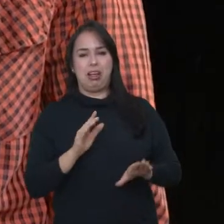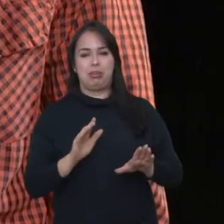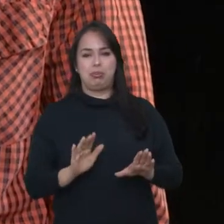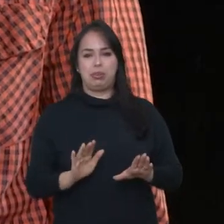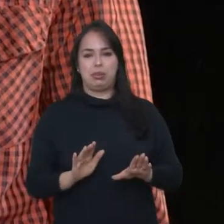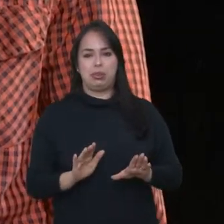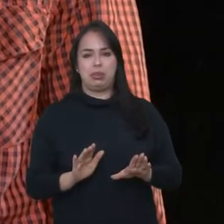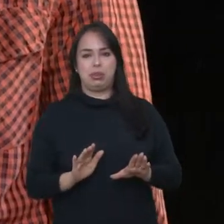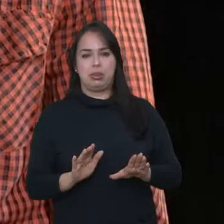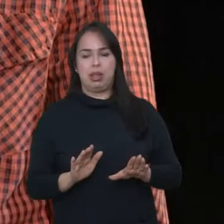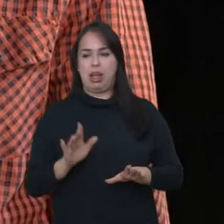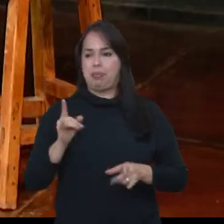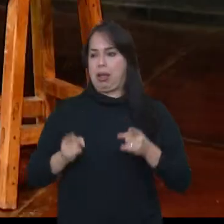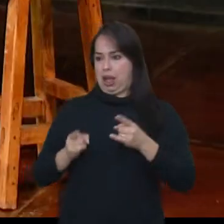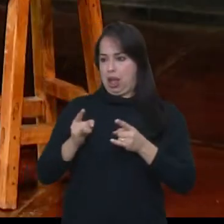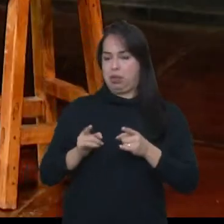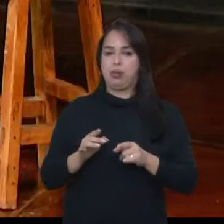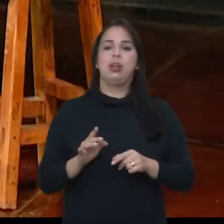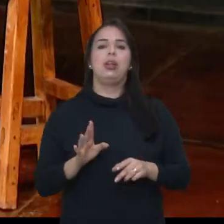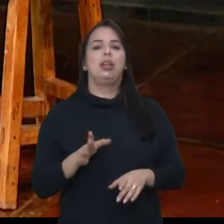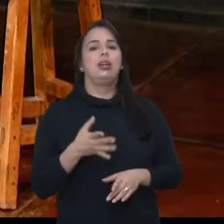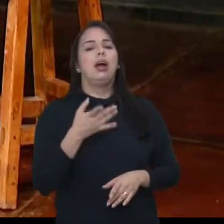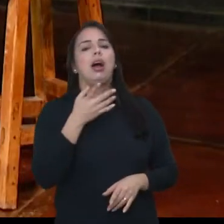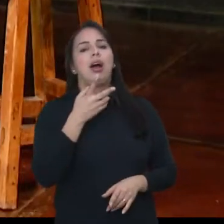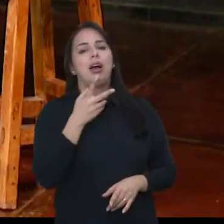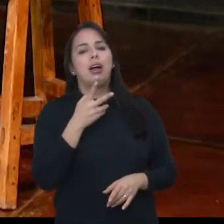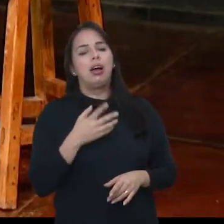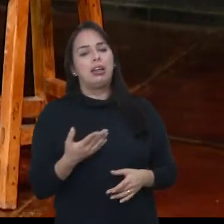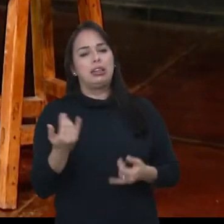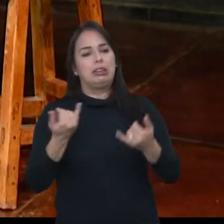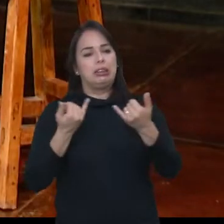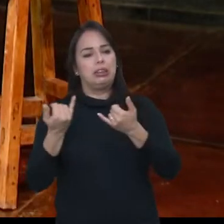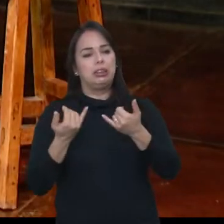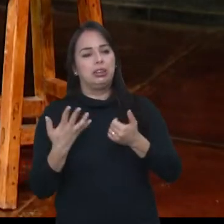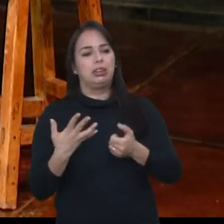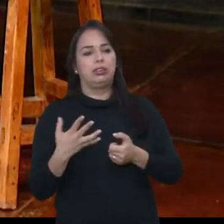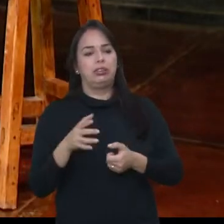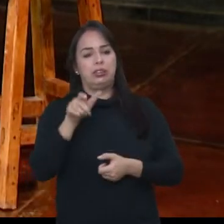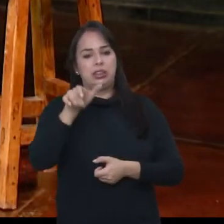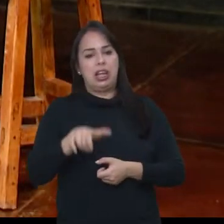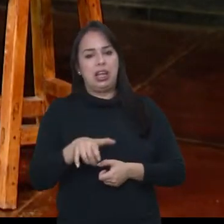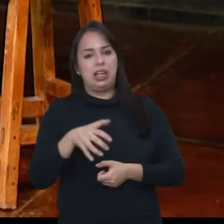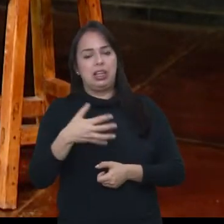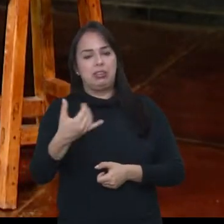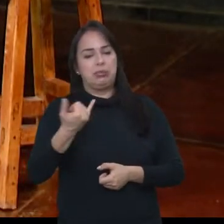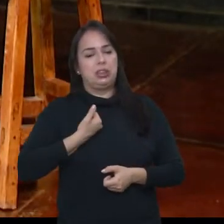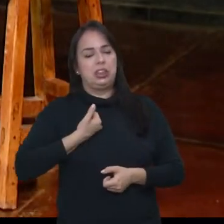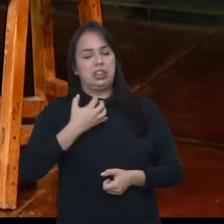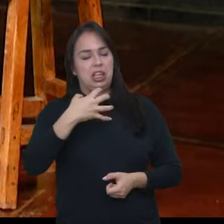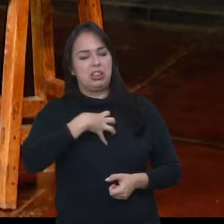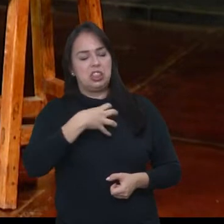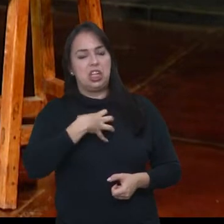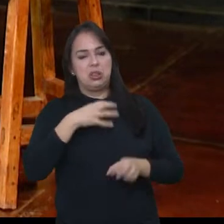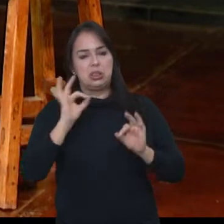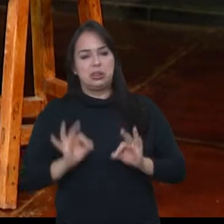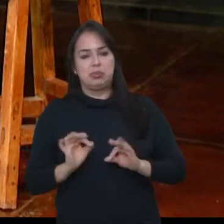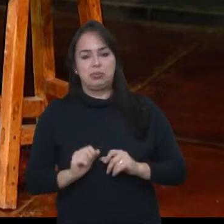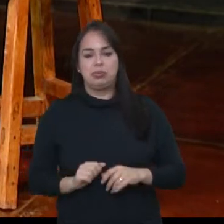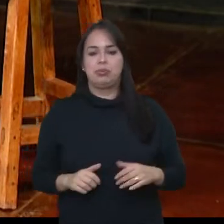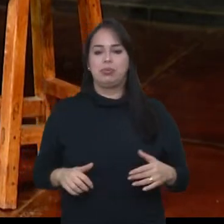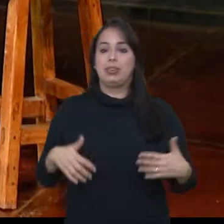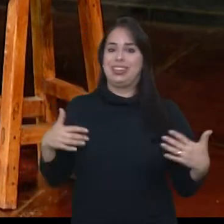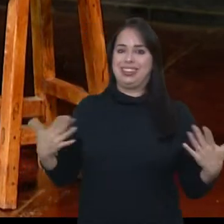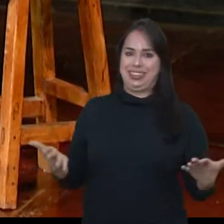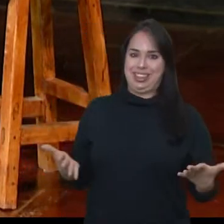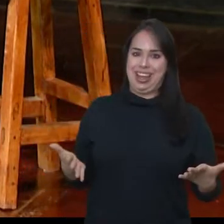tipo... Muito mecânico. Exato. A galera vem falar, assim, e fala, nossa, você é assim mesmo. Exatamente. Mas